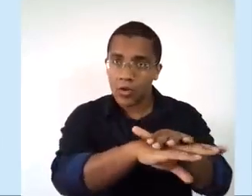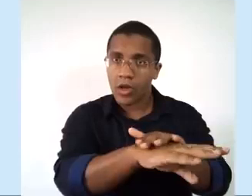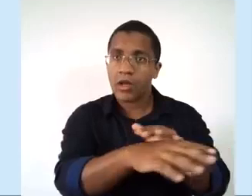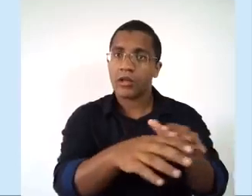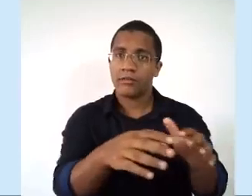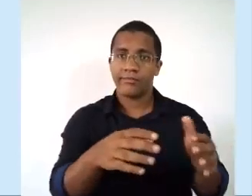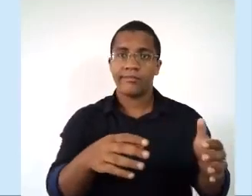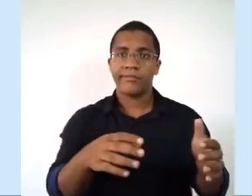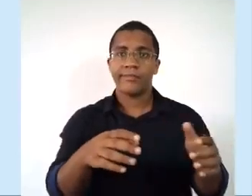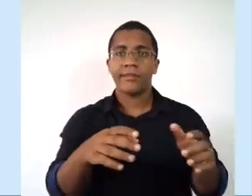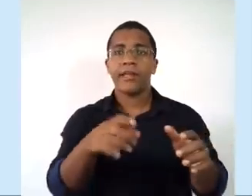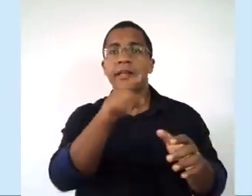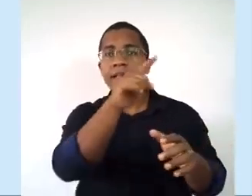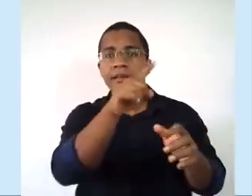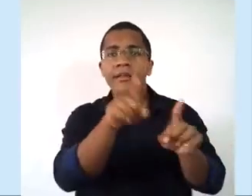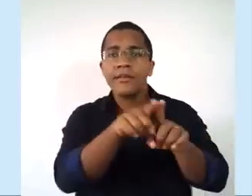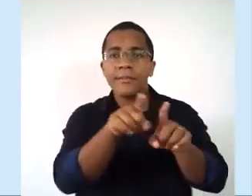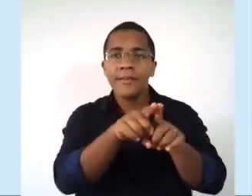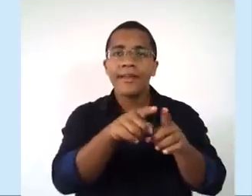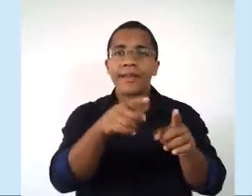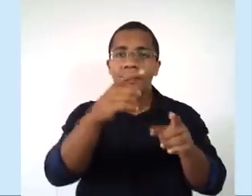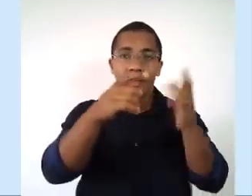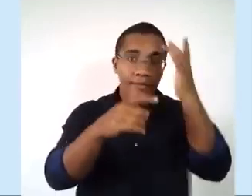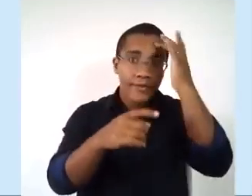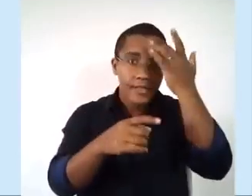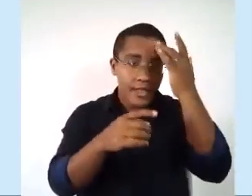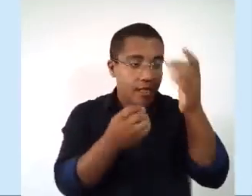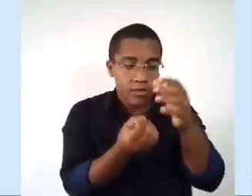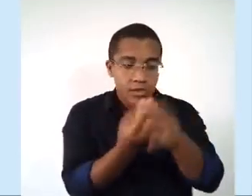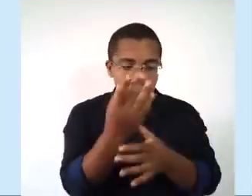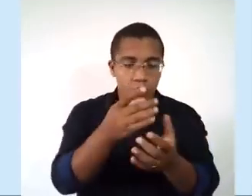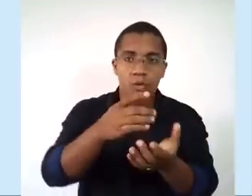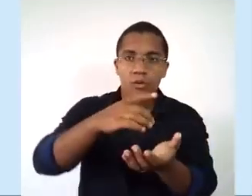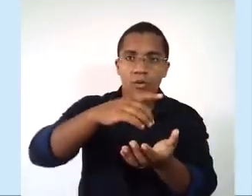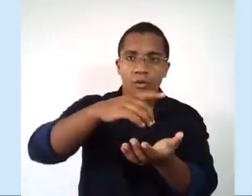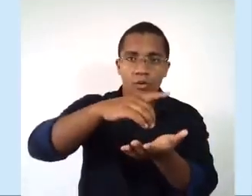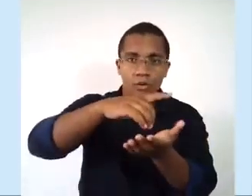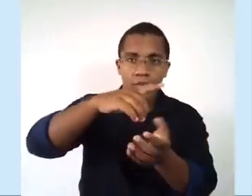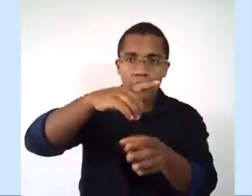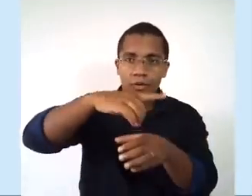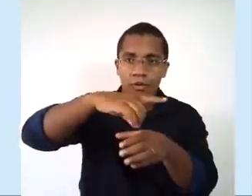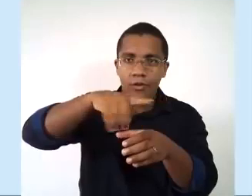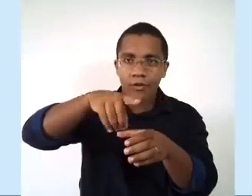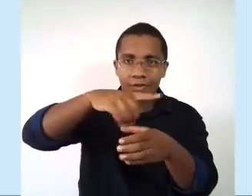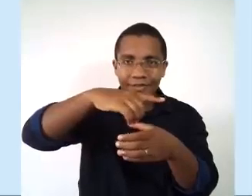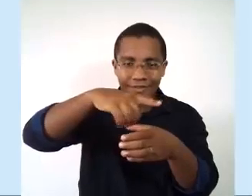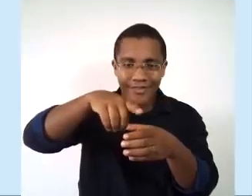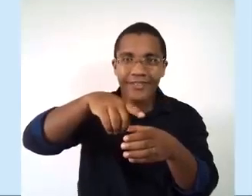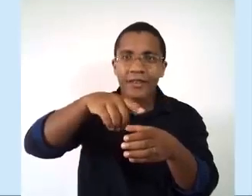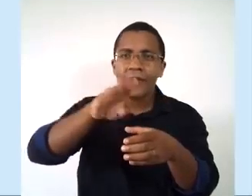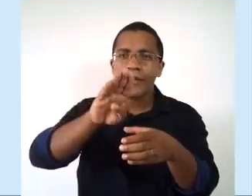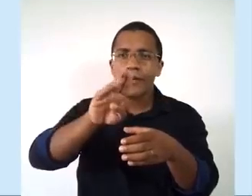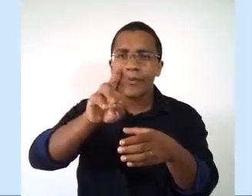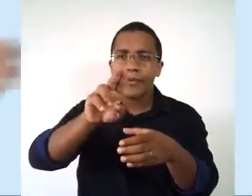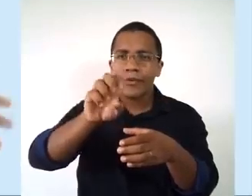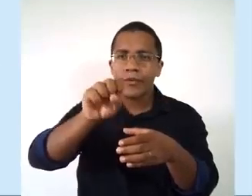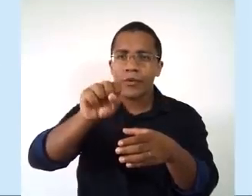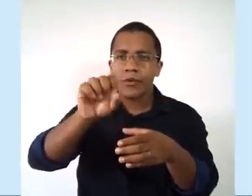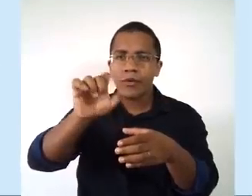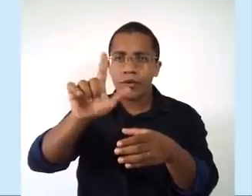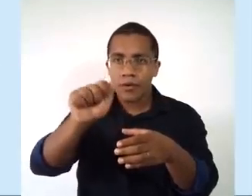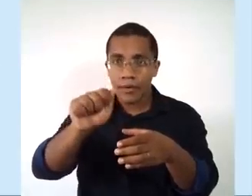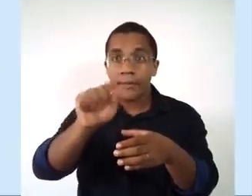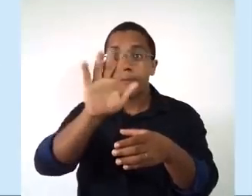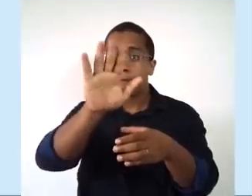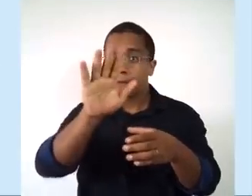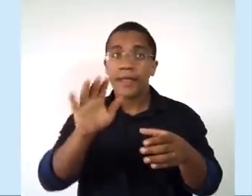um jeito para a produção de especiarias que os europeus ficaram de olho e faziam comércio